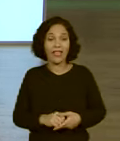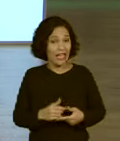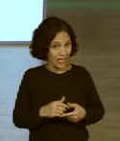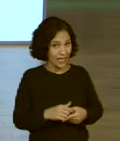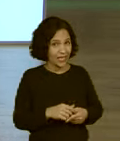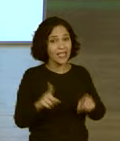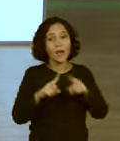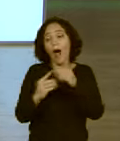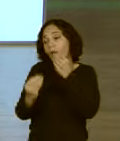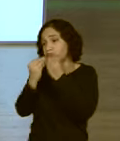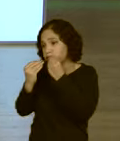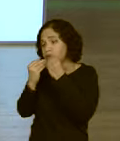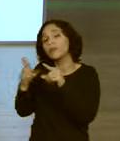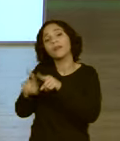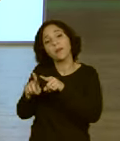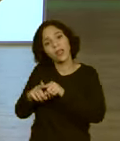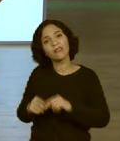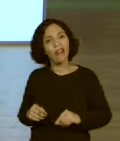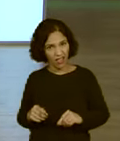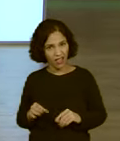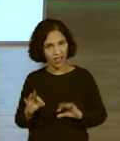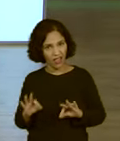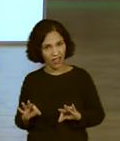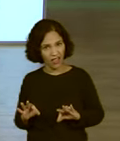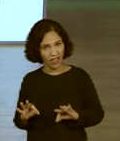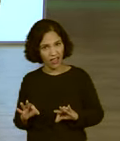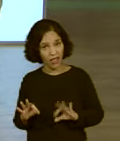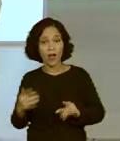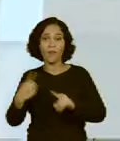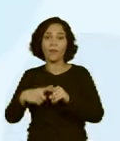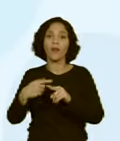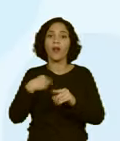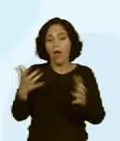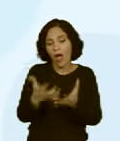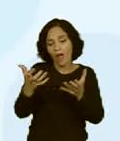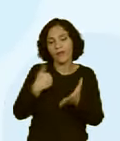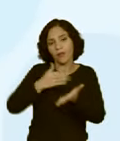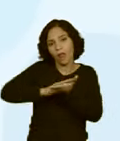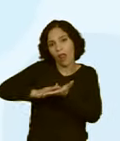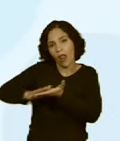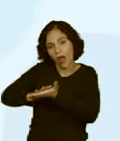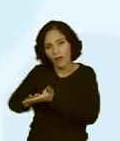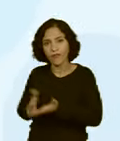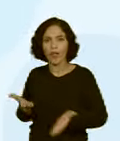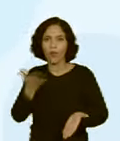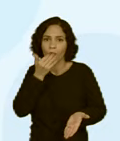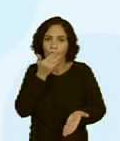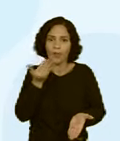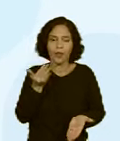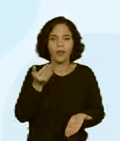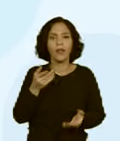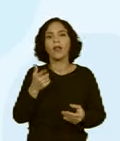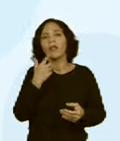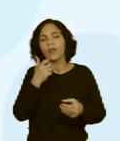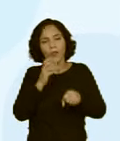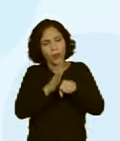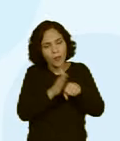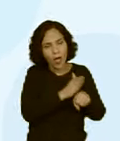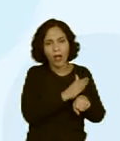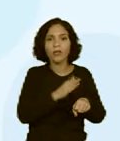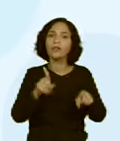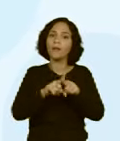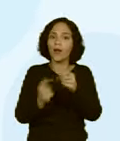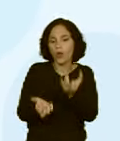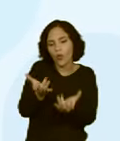Vamos ver. E até o lanche acho que dá para colocar aí. É mesmo? Porque eu vou lavar a alface para fazer lanche. Claro, né? E você pode cozinhar também